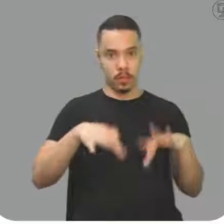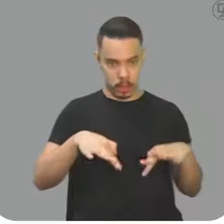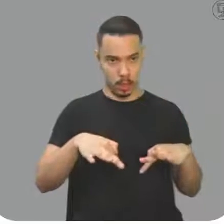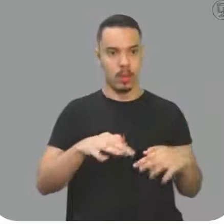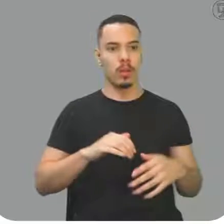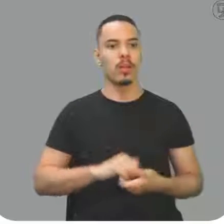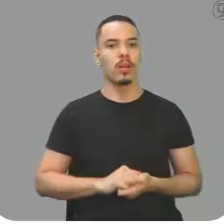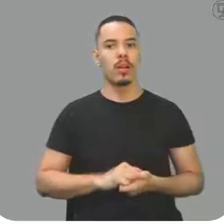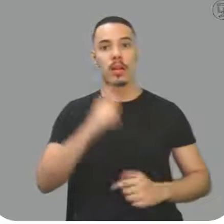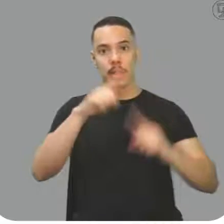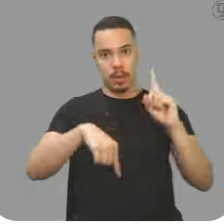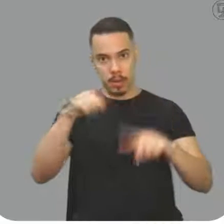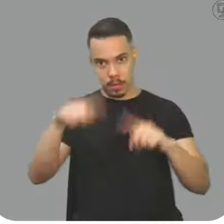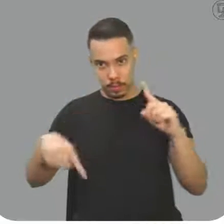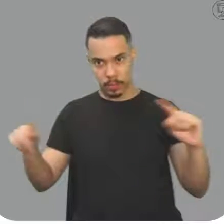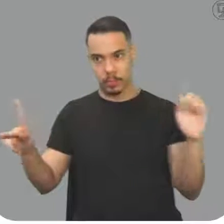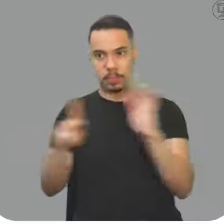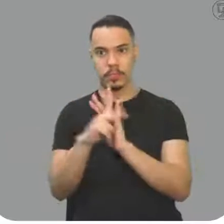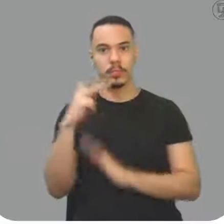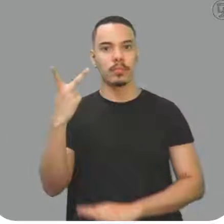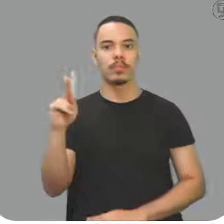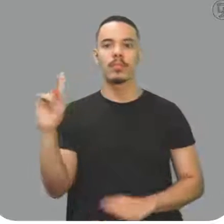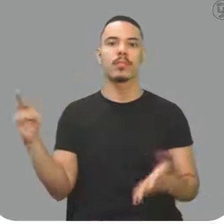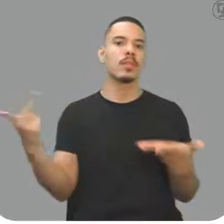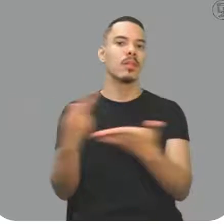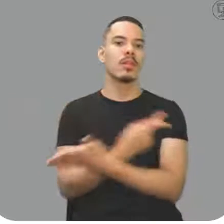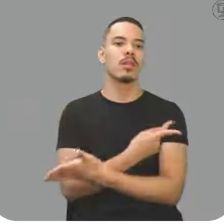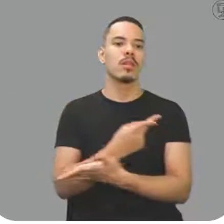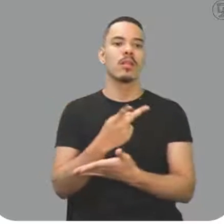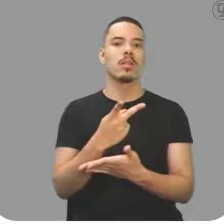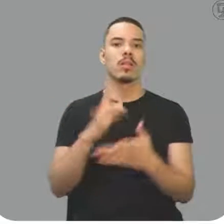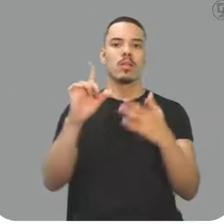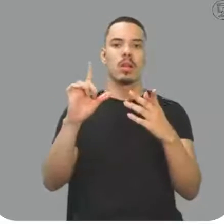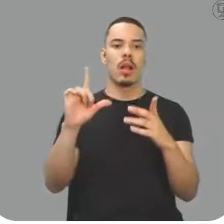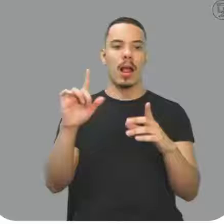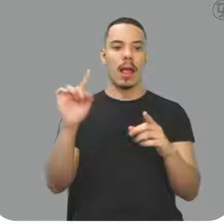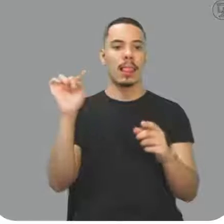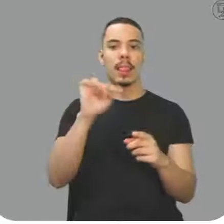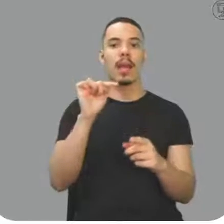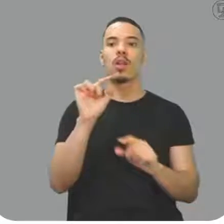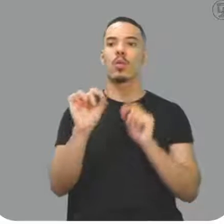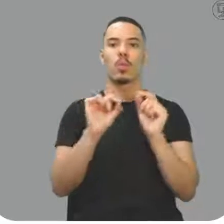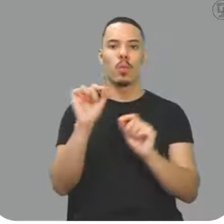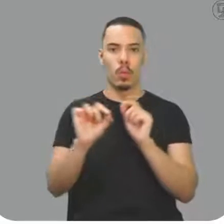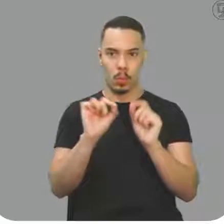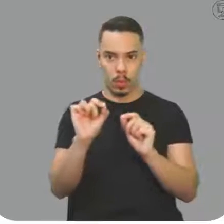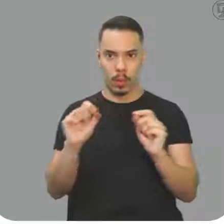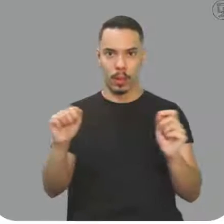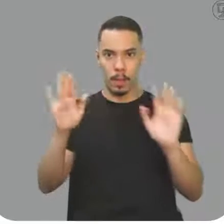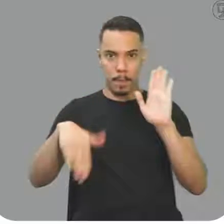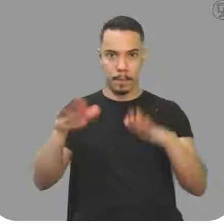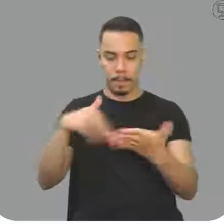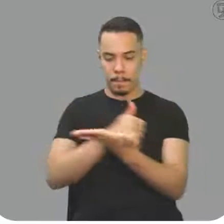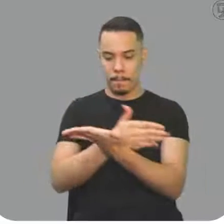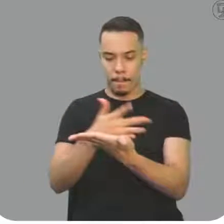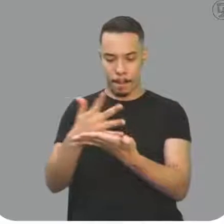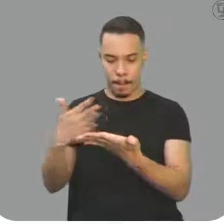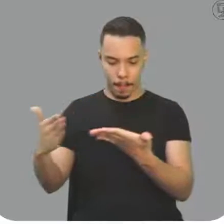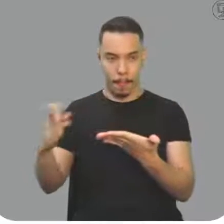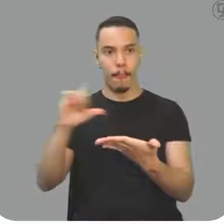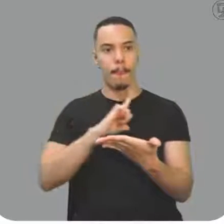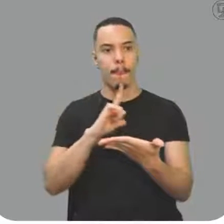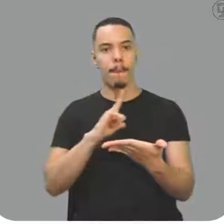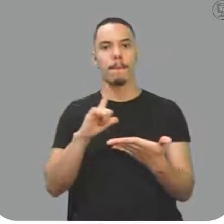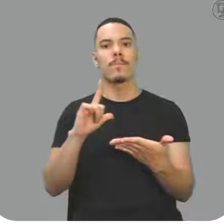A variação de volume que houve daquele pequeno pro grande depende do volume inicial, depende do